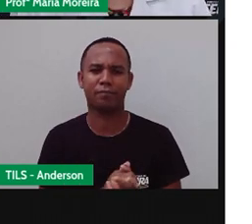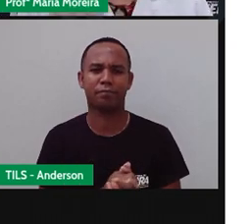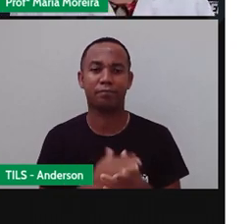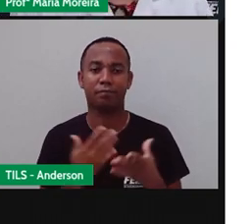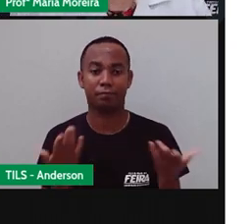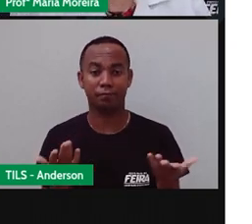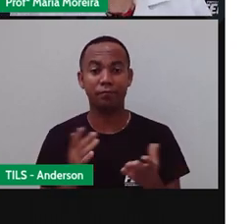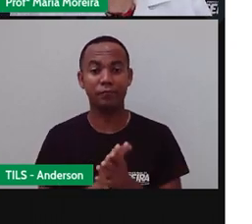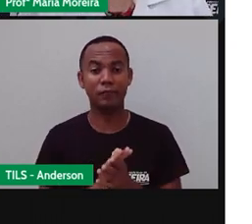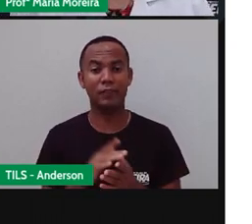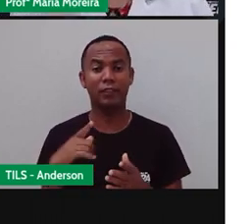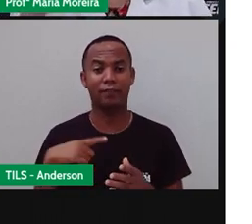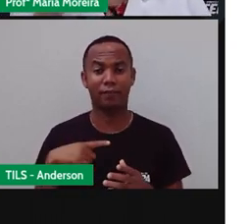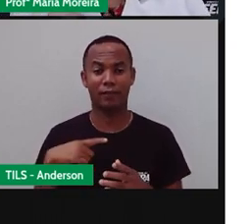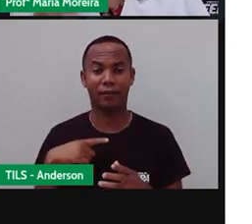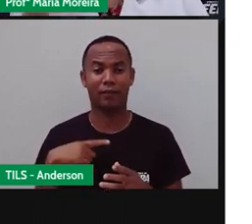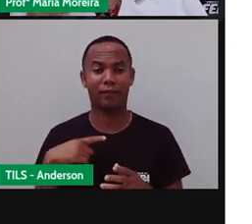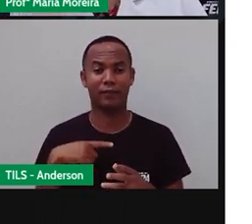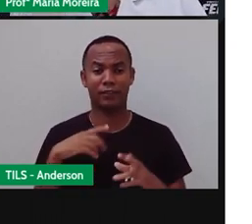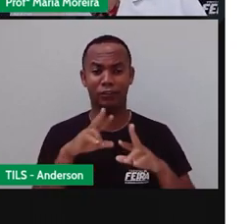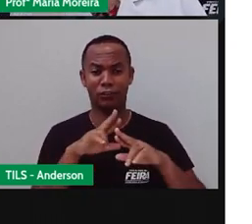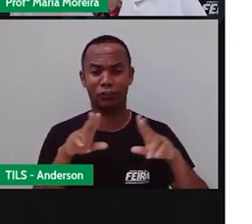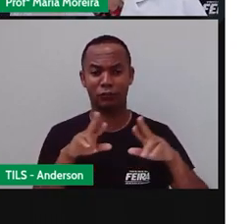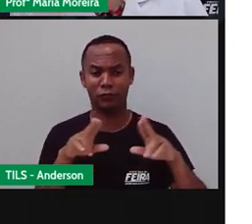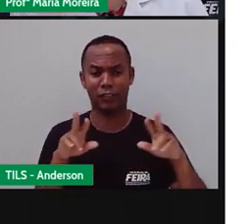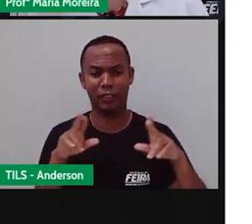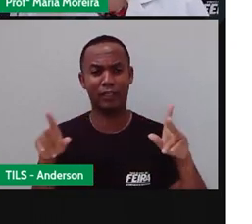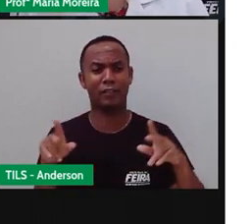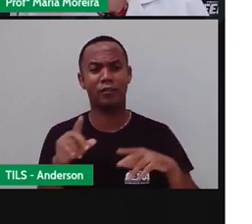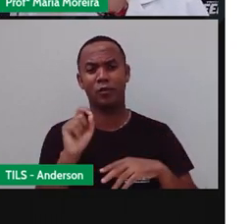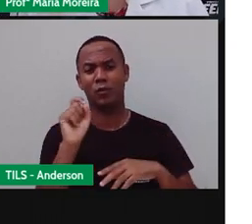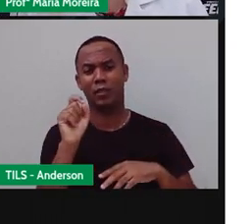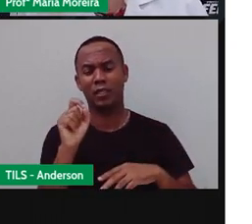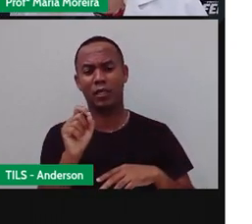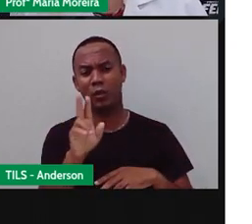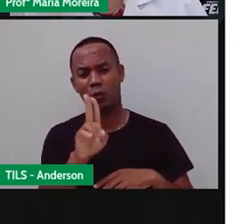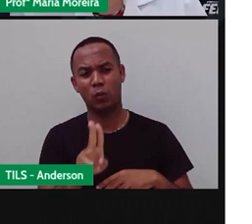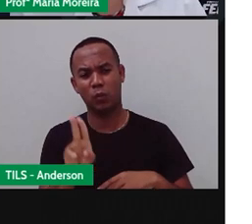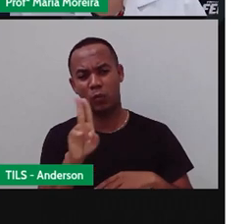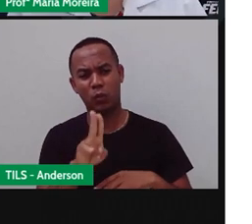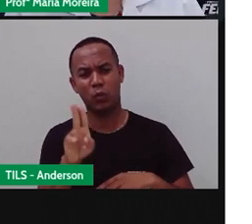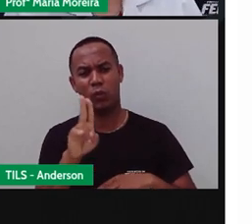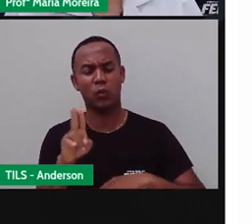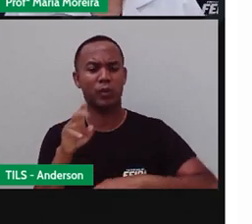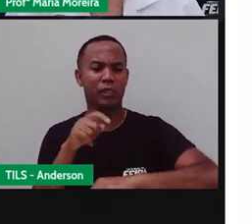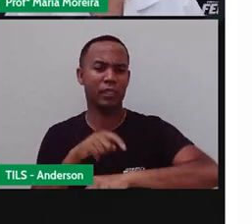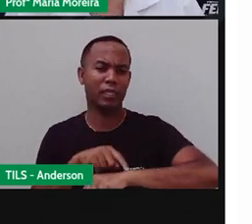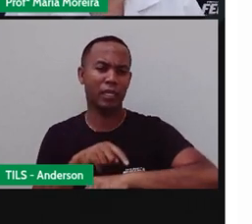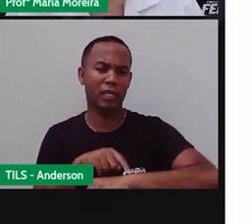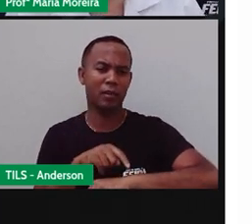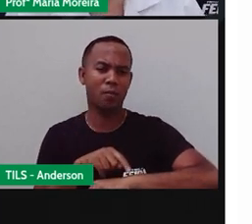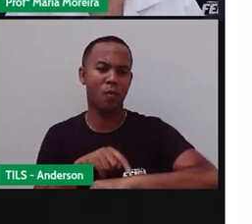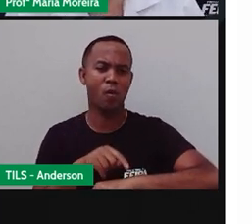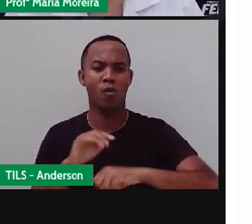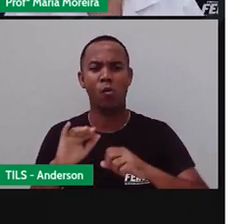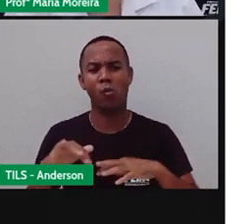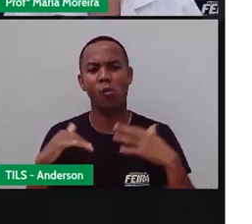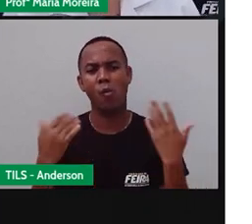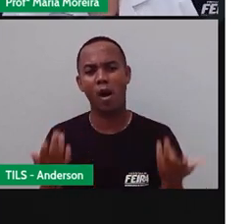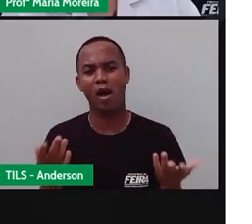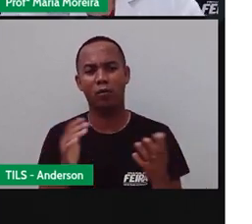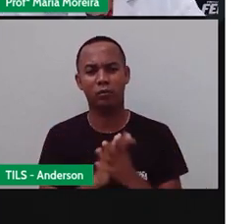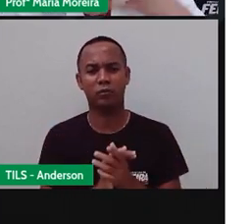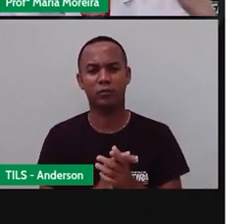Bom, existem, gente, vários instrumentos que utilizamos para medir o quê? O tempo, né?